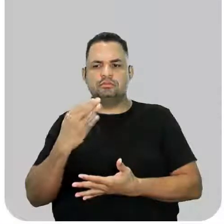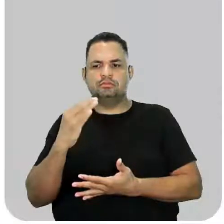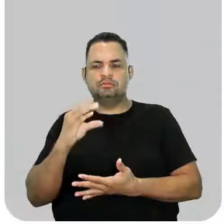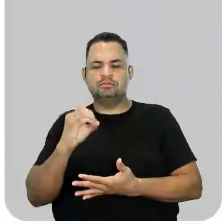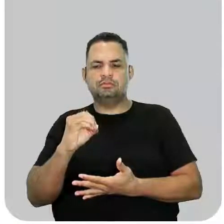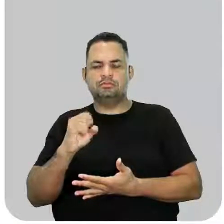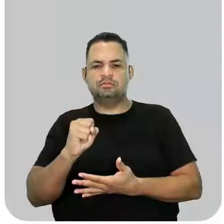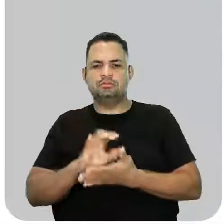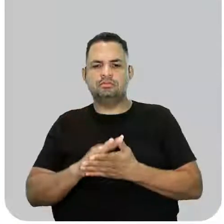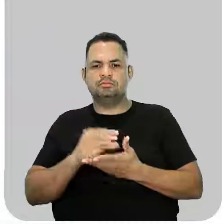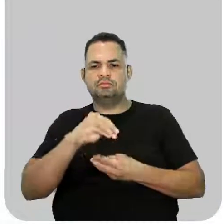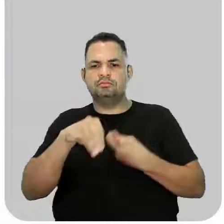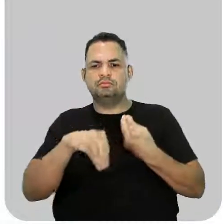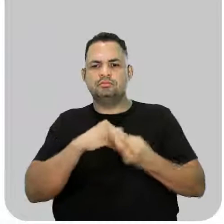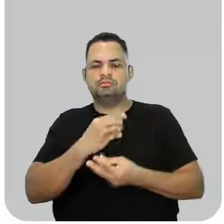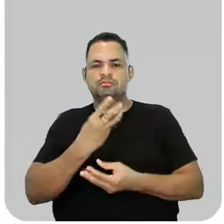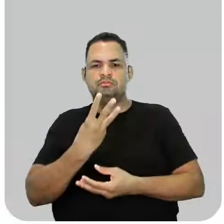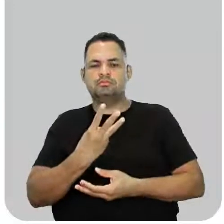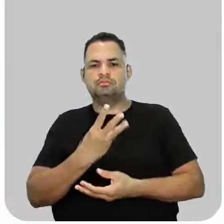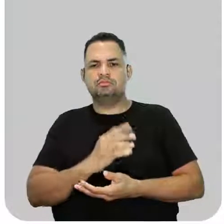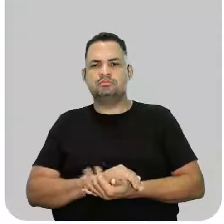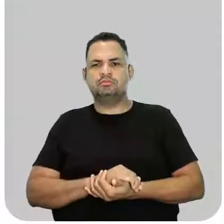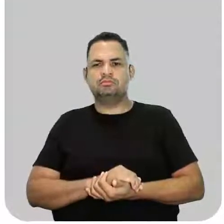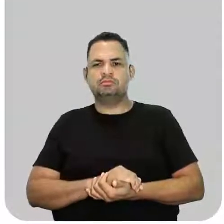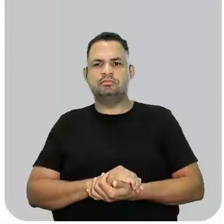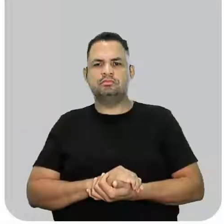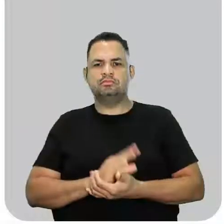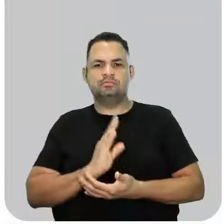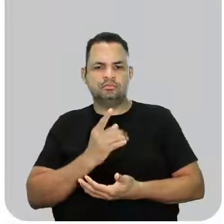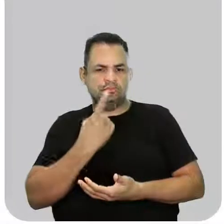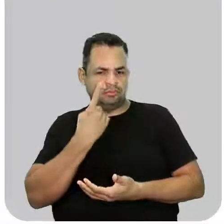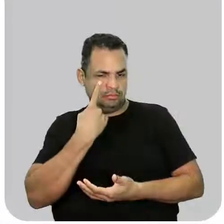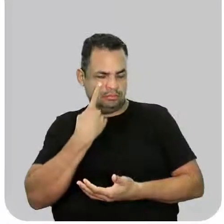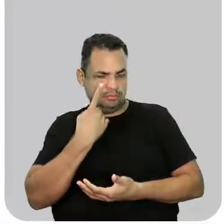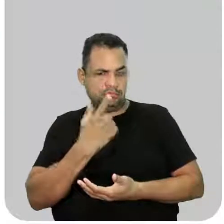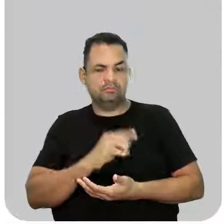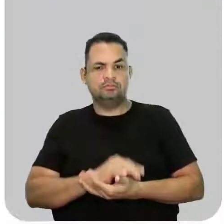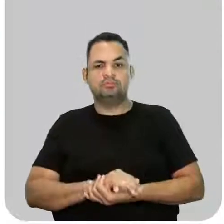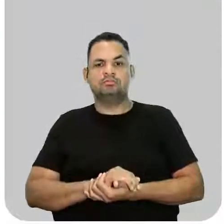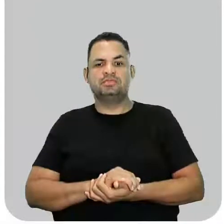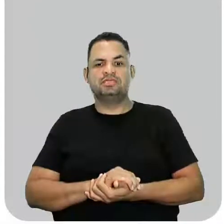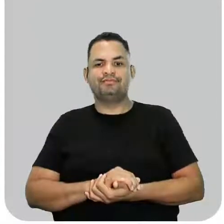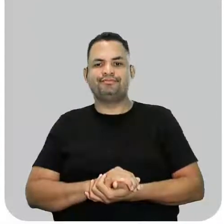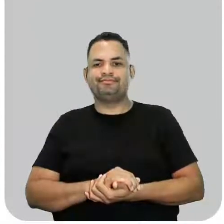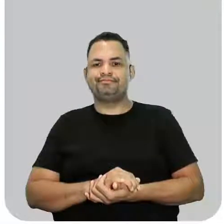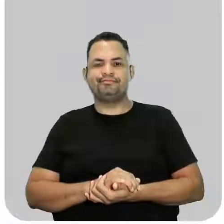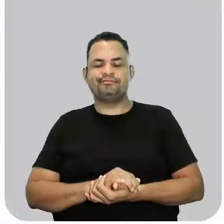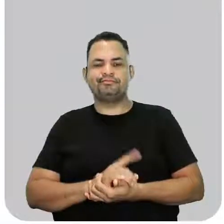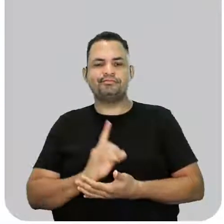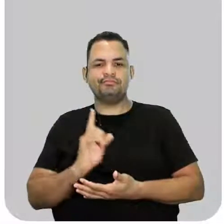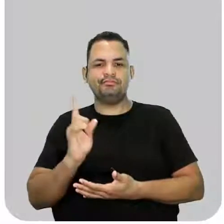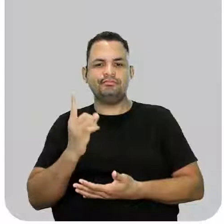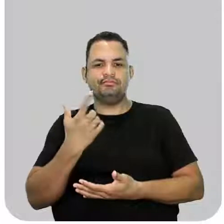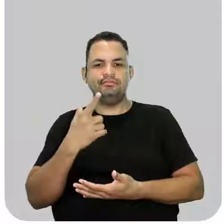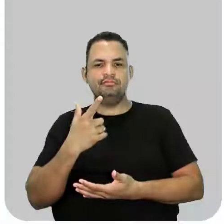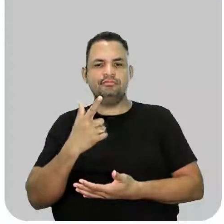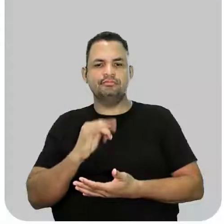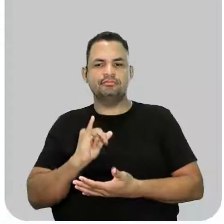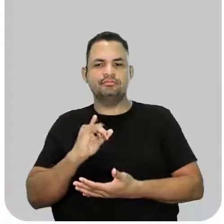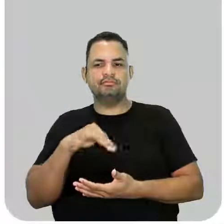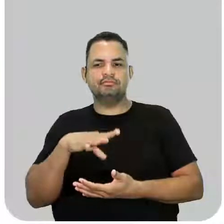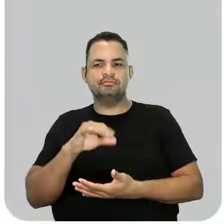Esse composto 3 aqui, eu já olhei e vi, ele não tem nenhuma insaturação.